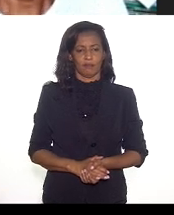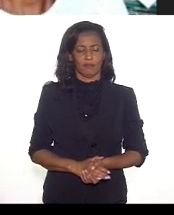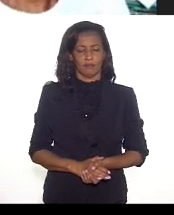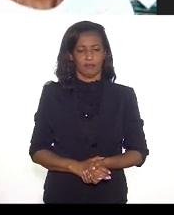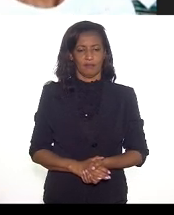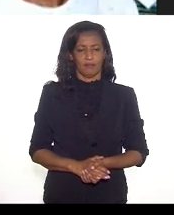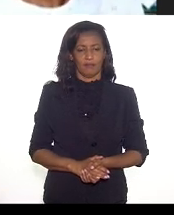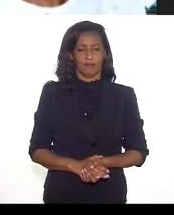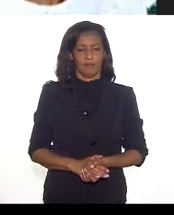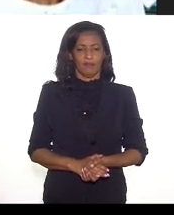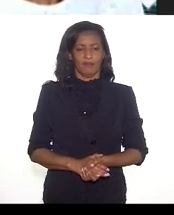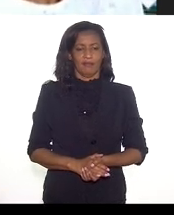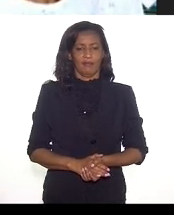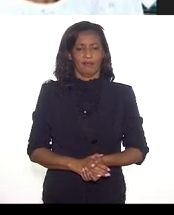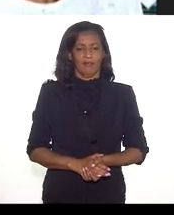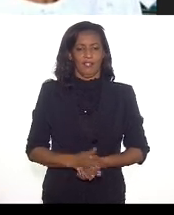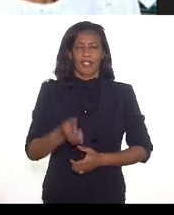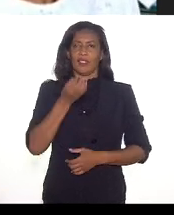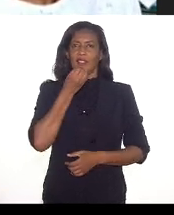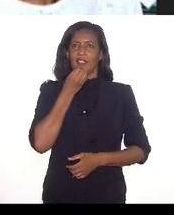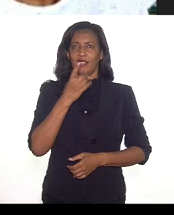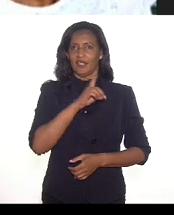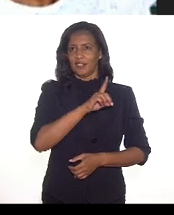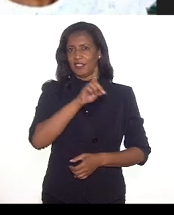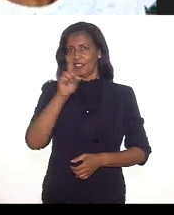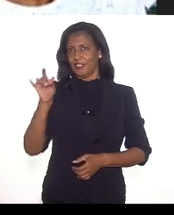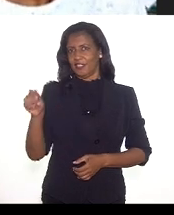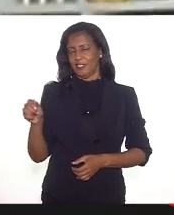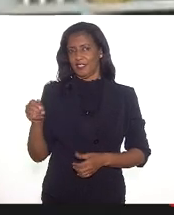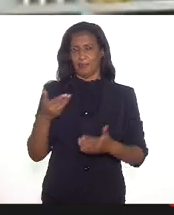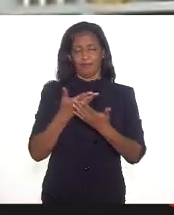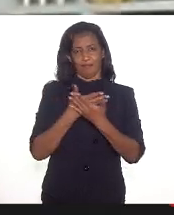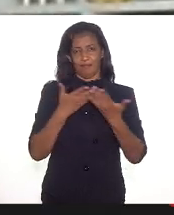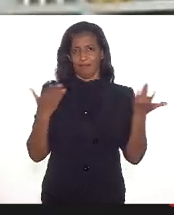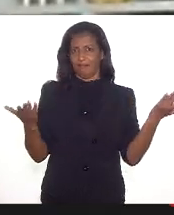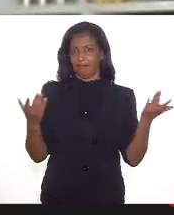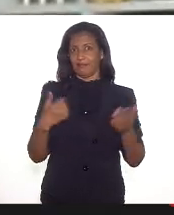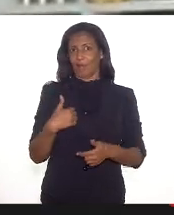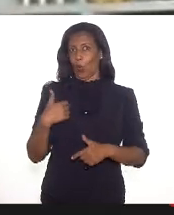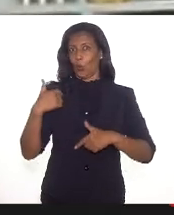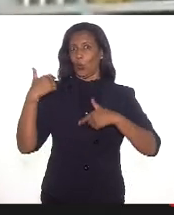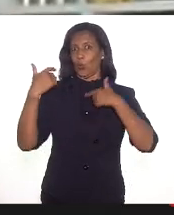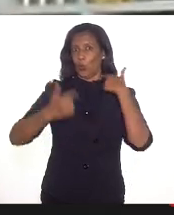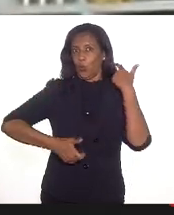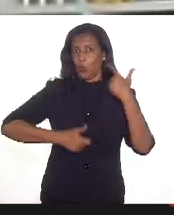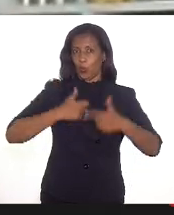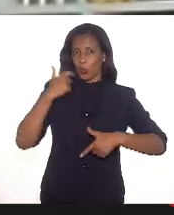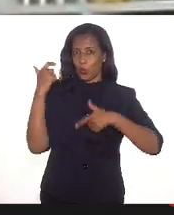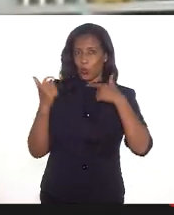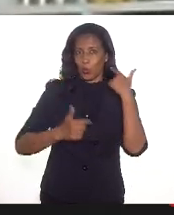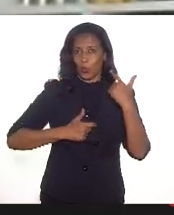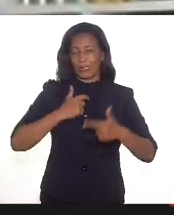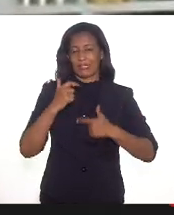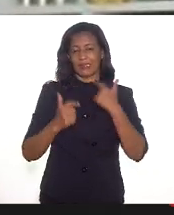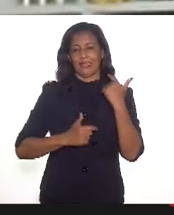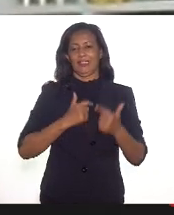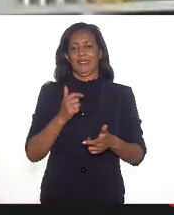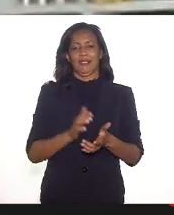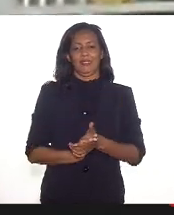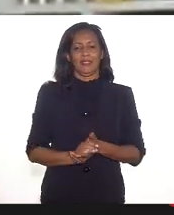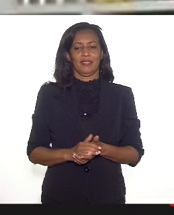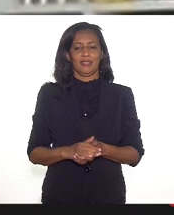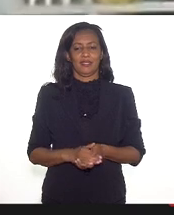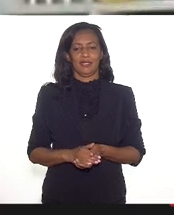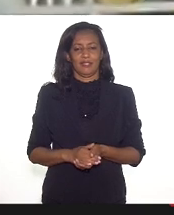Bom dia a todos. Estamos aí nessa luta. Eu acho que, primeiro, queria começar